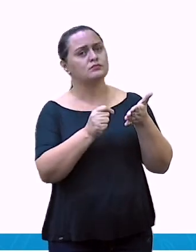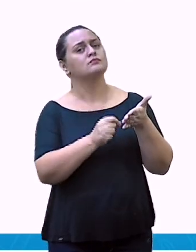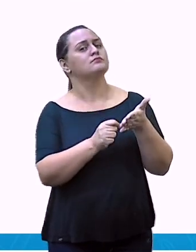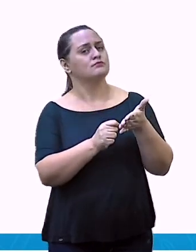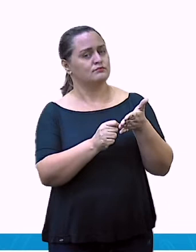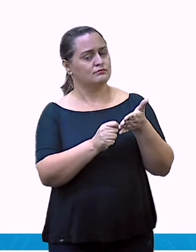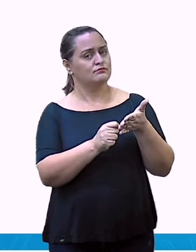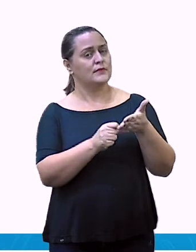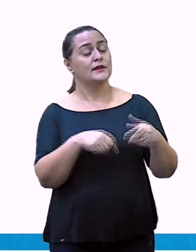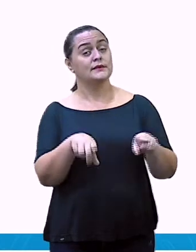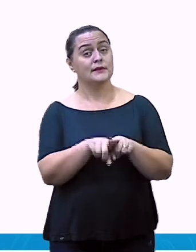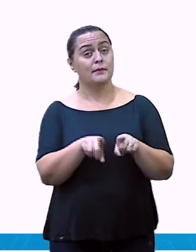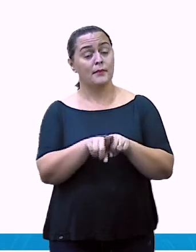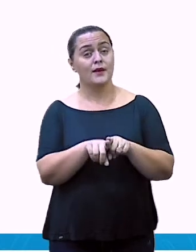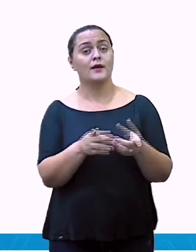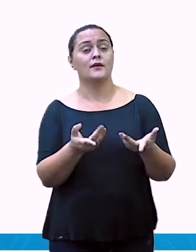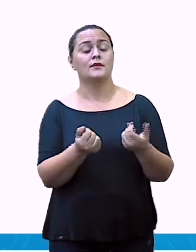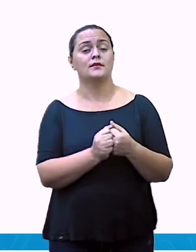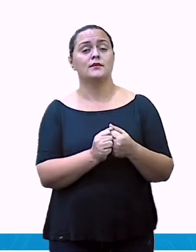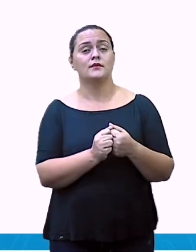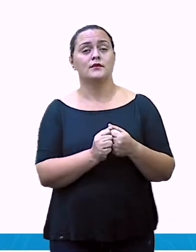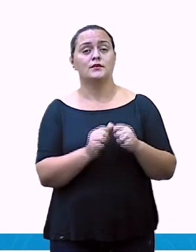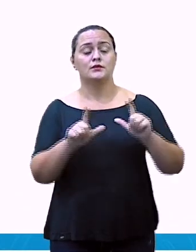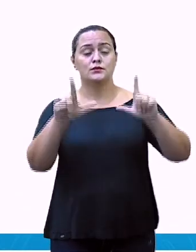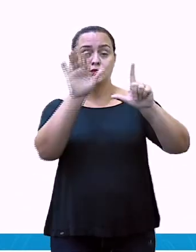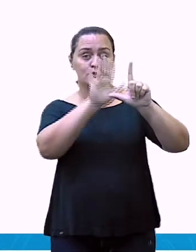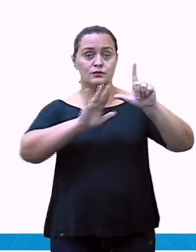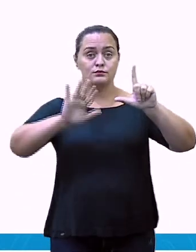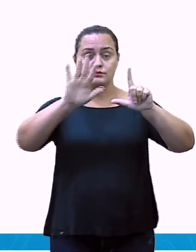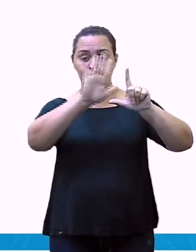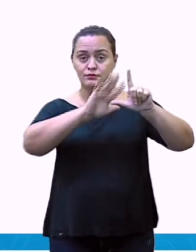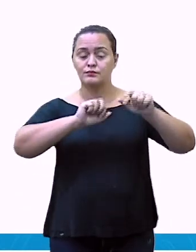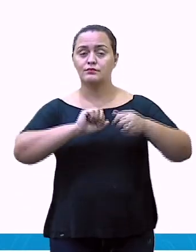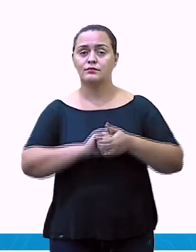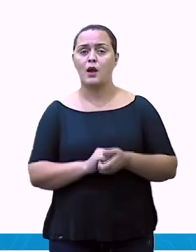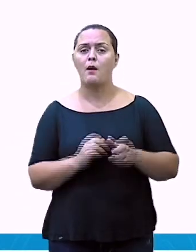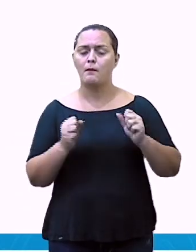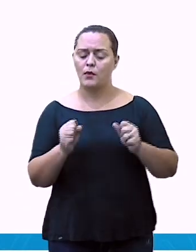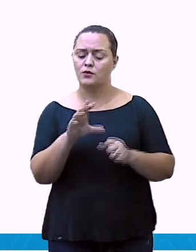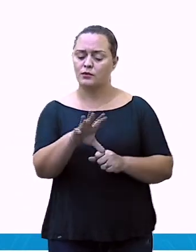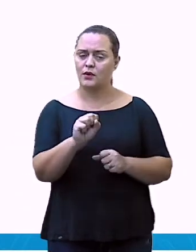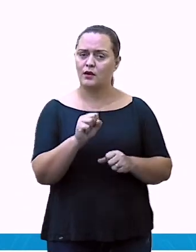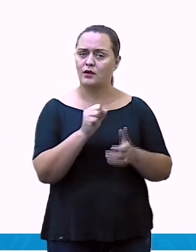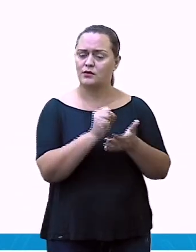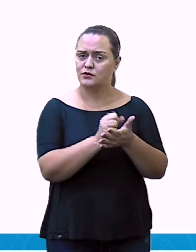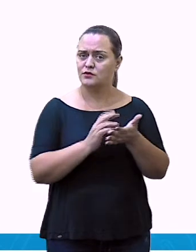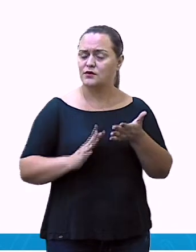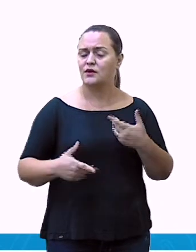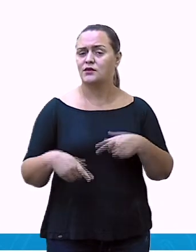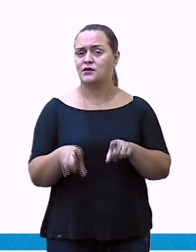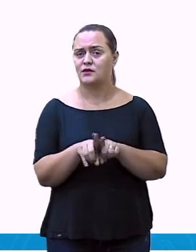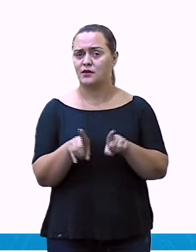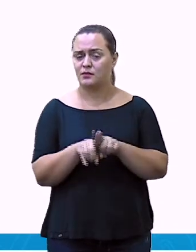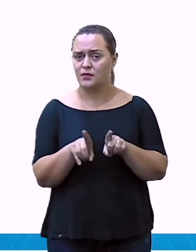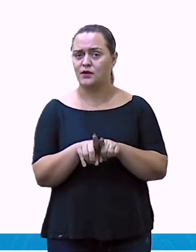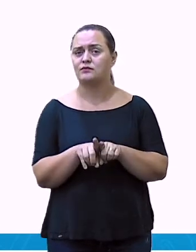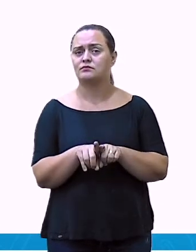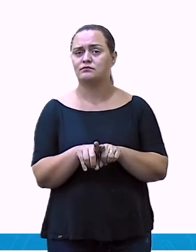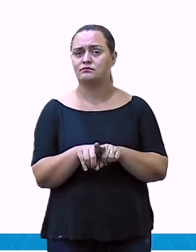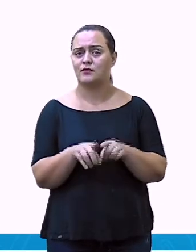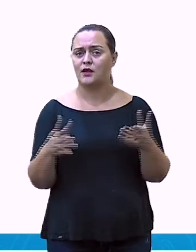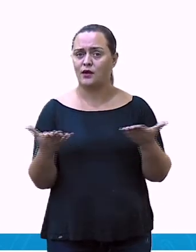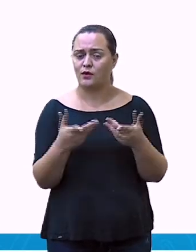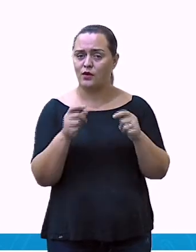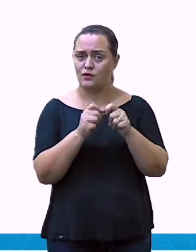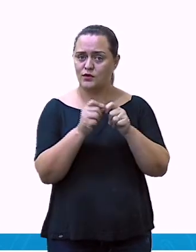material da plataforma SMEDGV, observe, olha, faça uma leitura. Se vocês tiverem dúvida, vamos tirar a dúvida